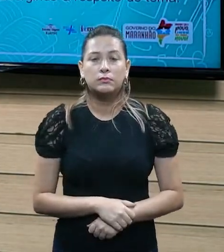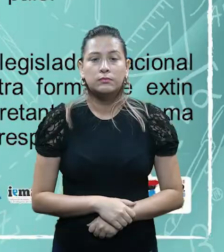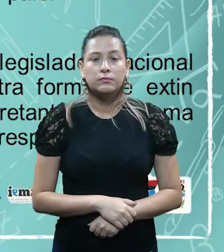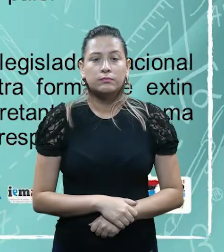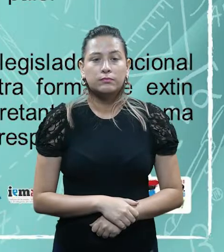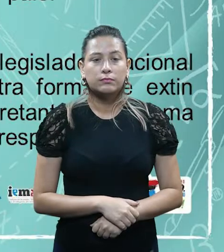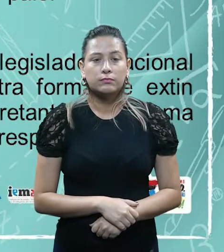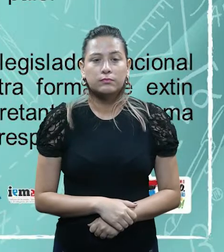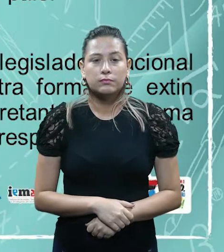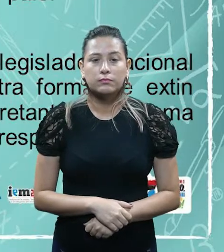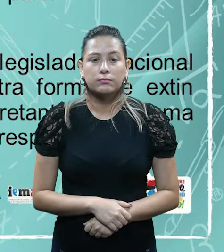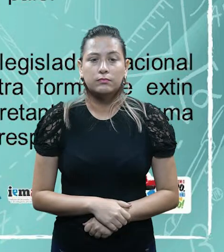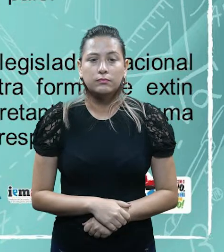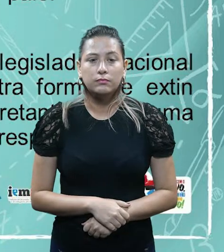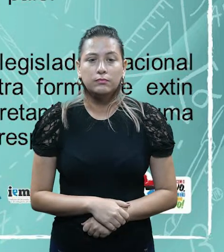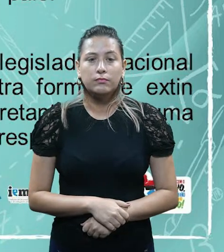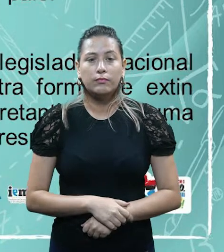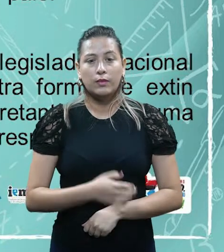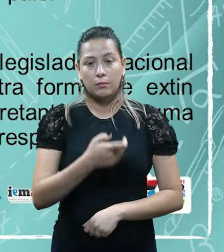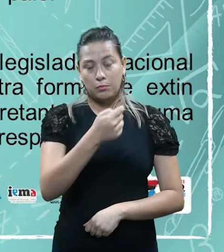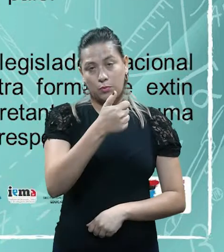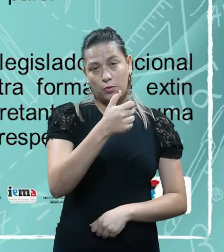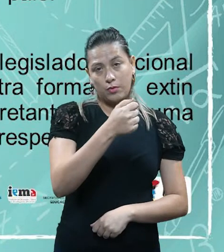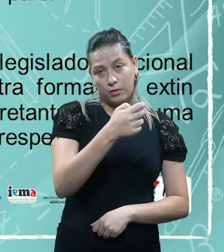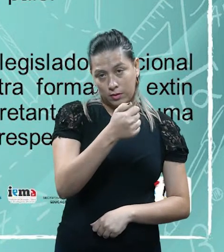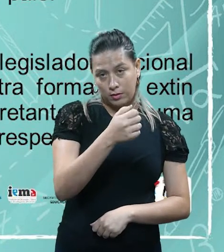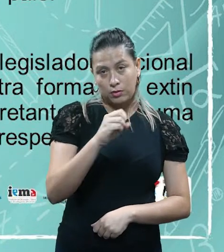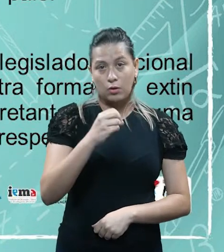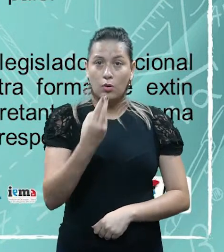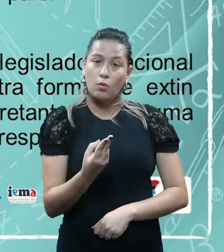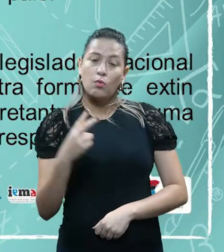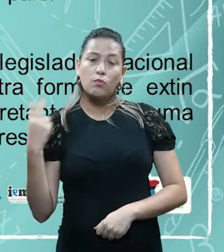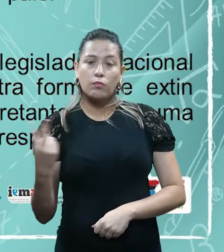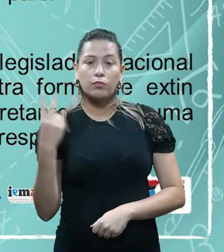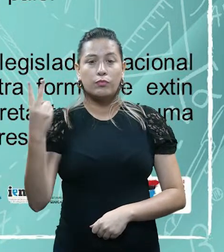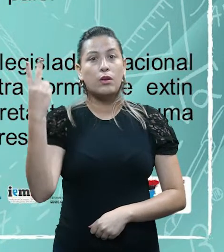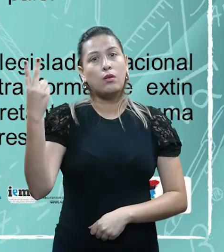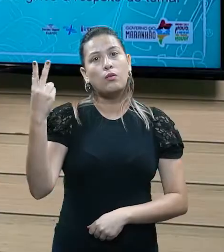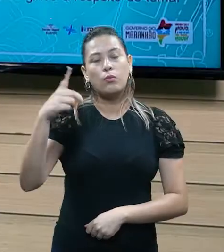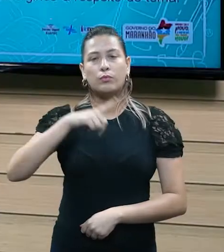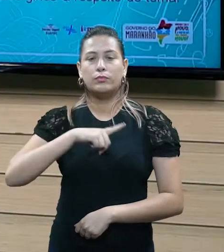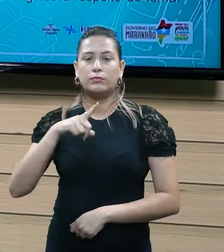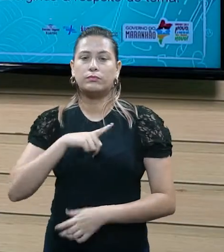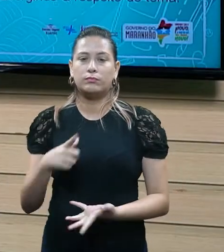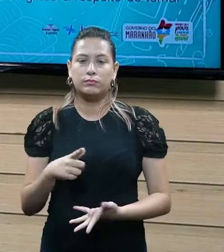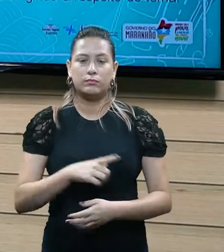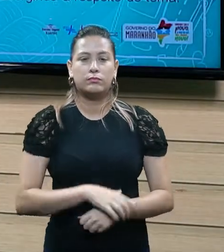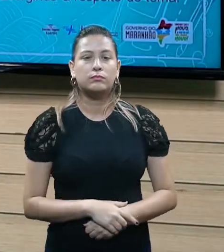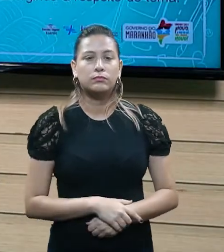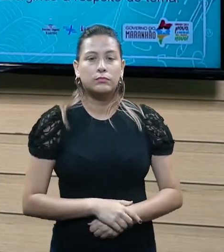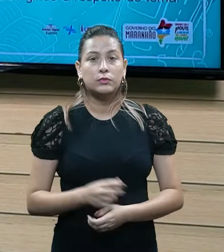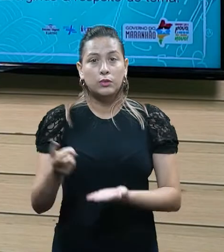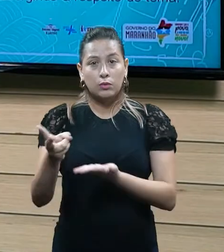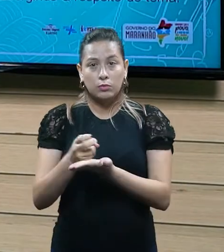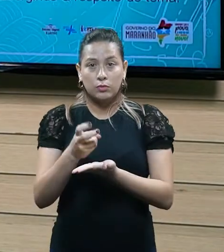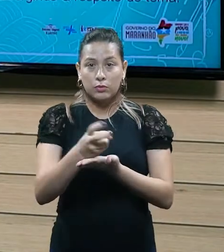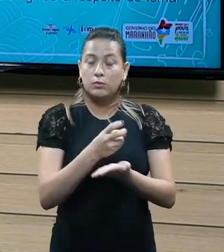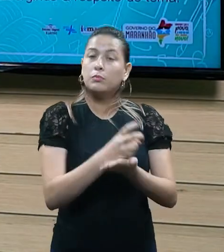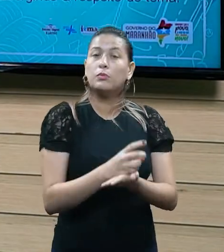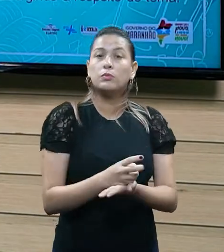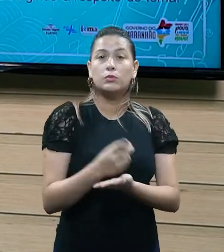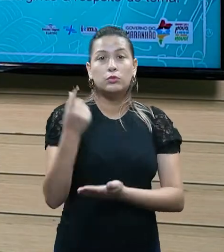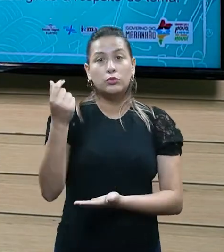guardarem, que é justamente em moeda ou cujo valor nela se possa exprimir. Ou seja, o tributo, ele tem que ser pago em moeda,